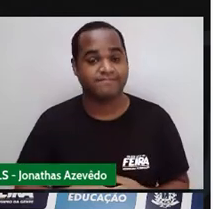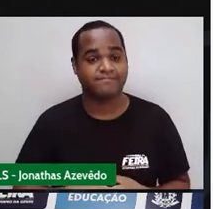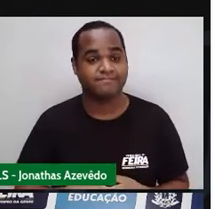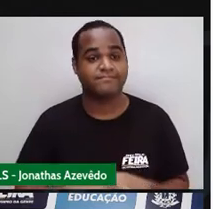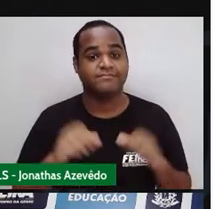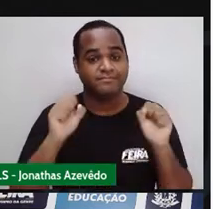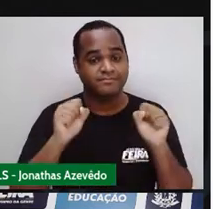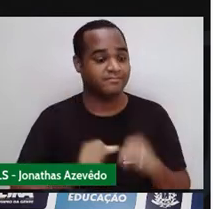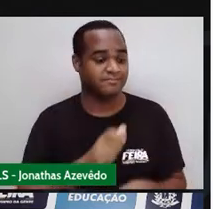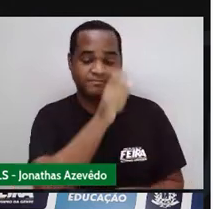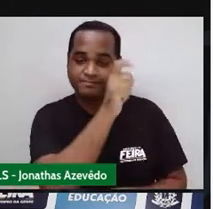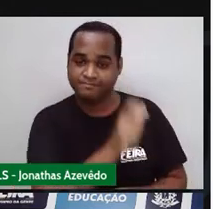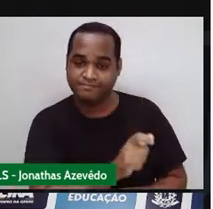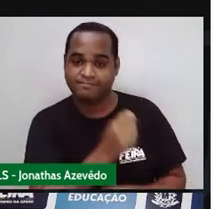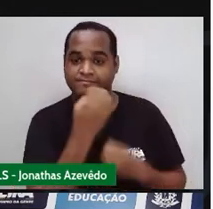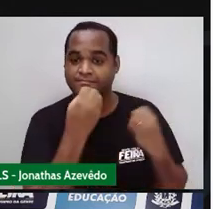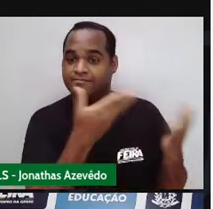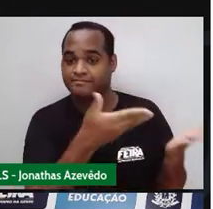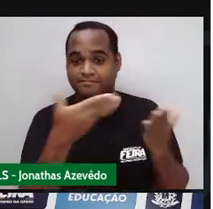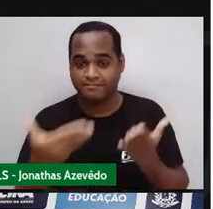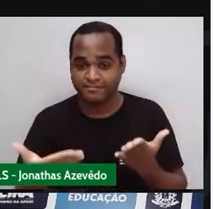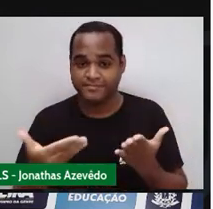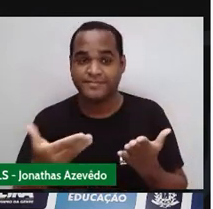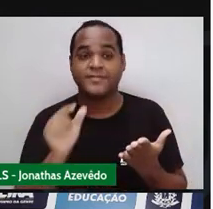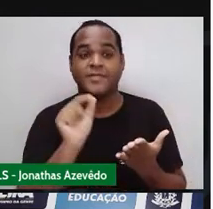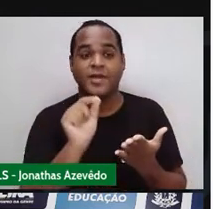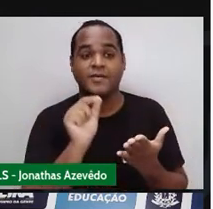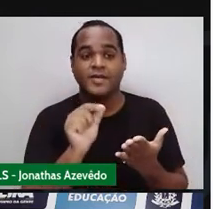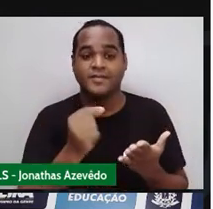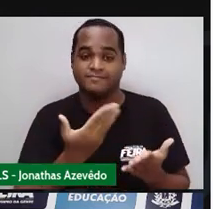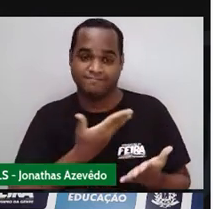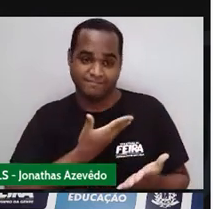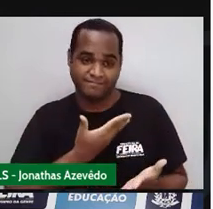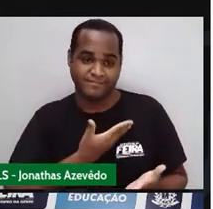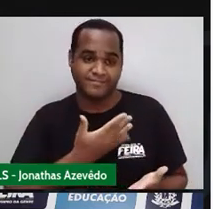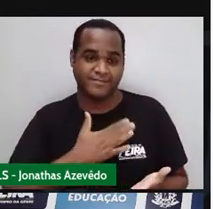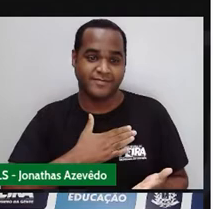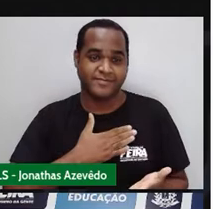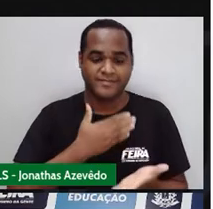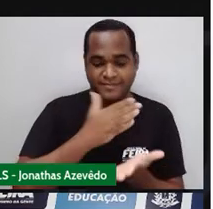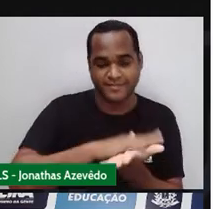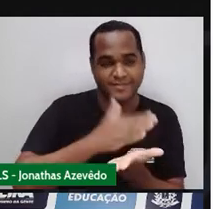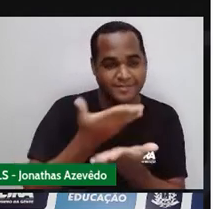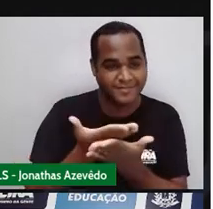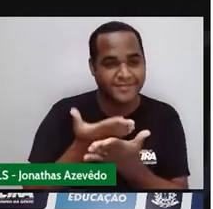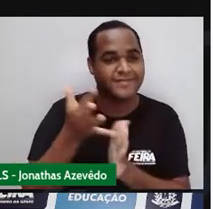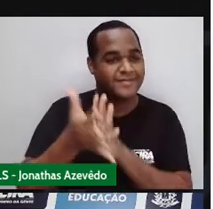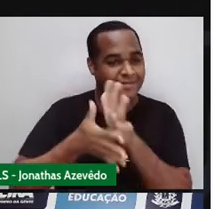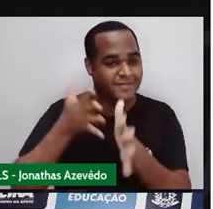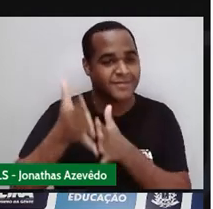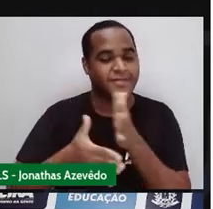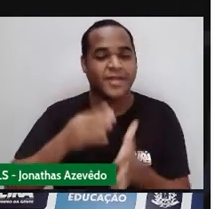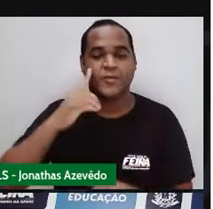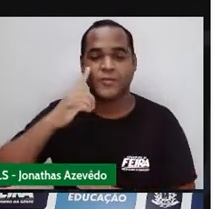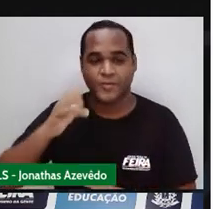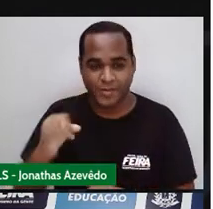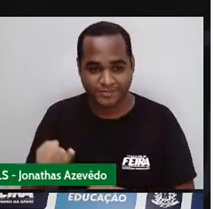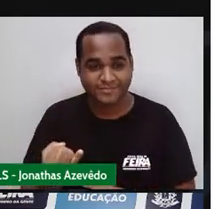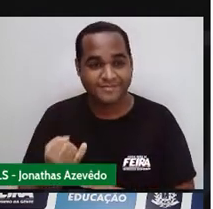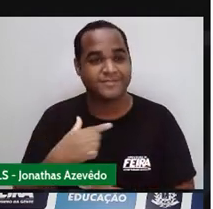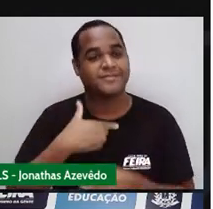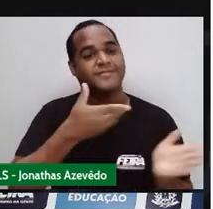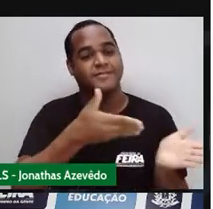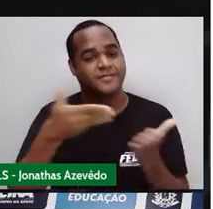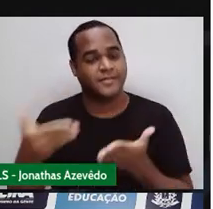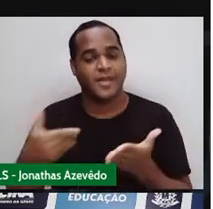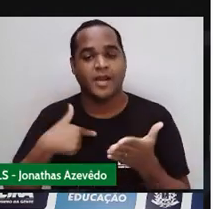participar desse momento, vou convidar o nosso querido Jonatas Azevedo, que está aqui em nossa aula,